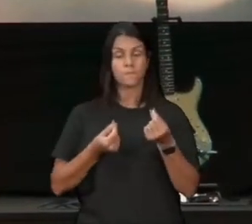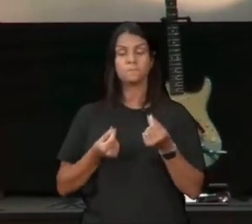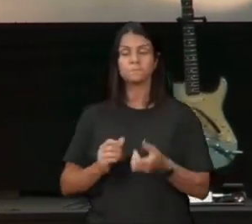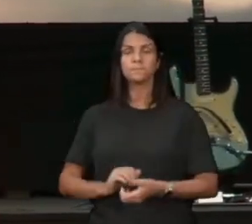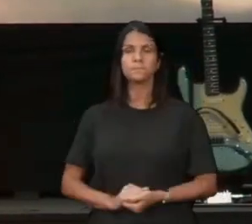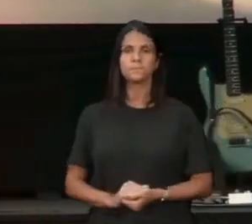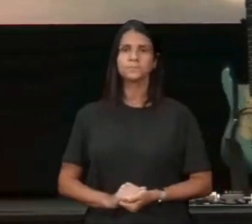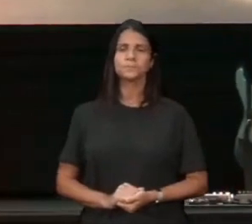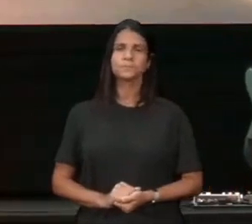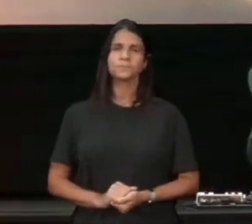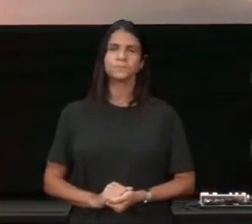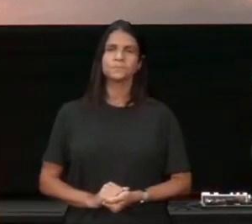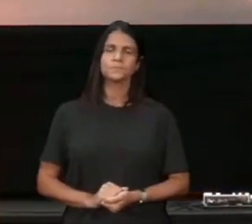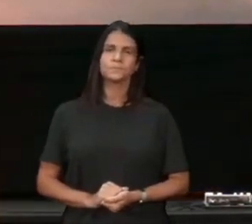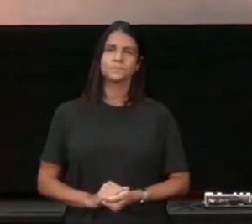atento,